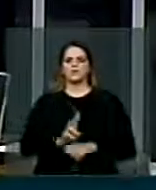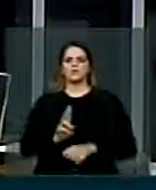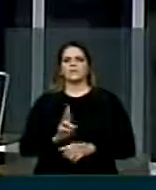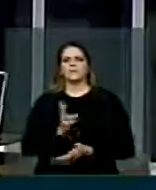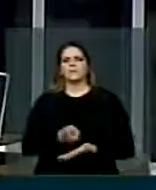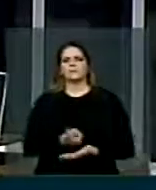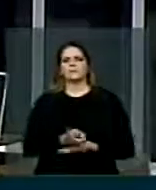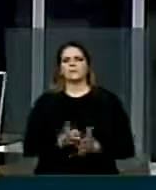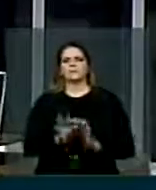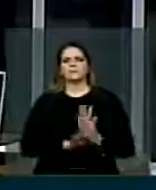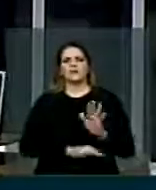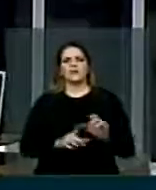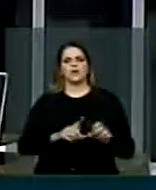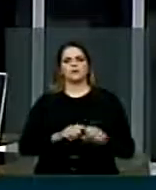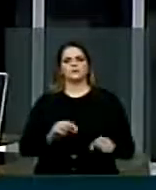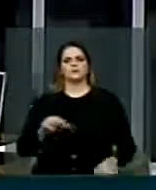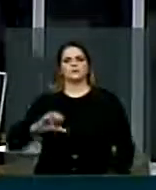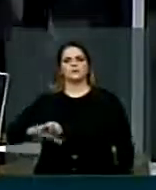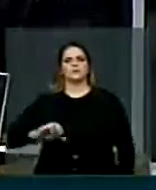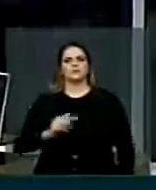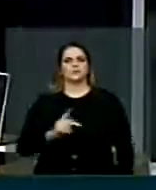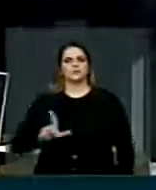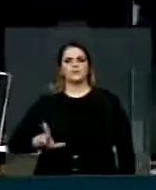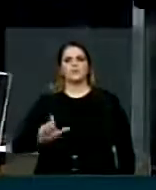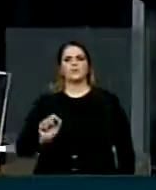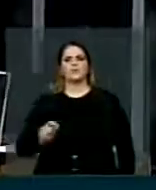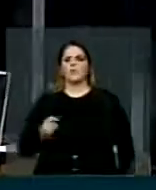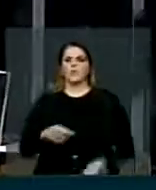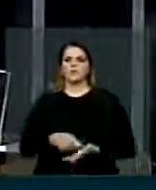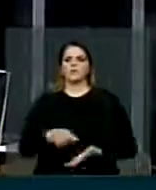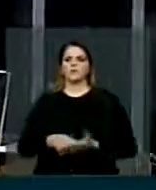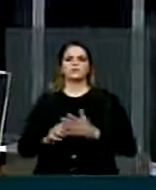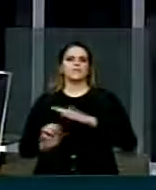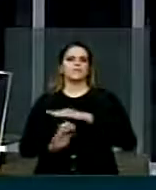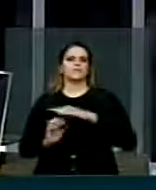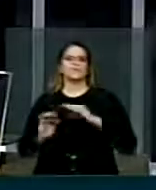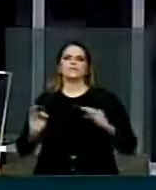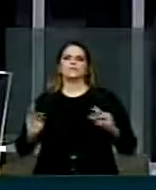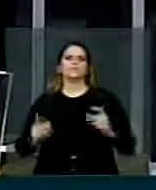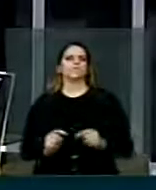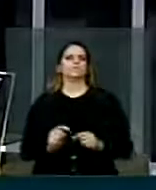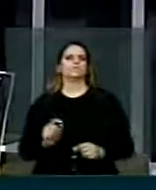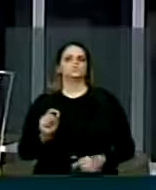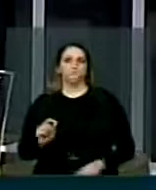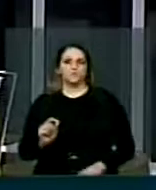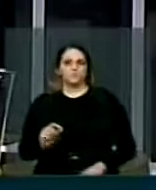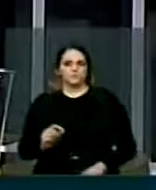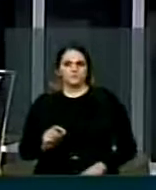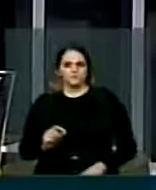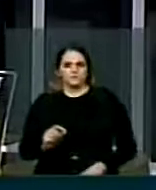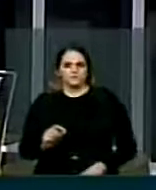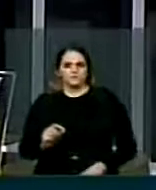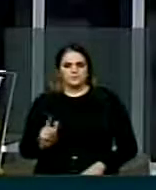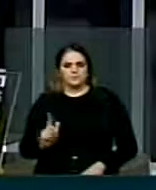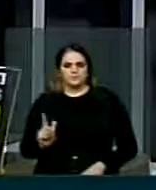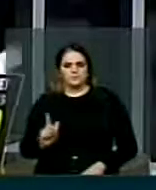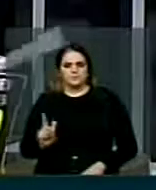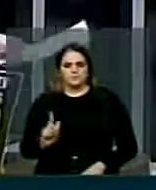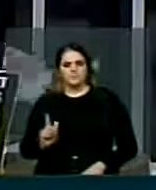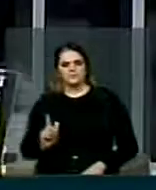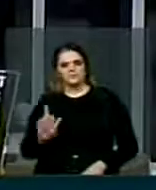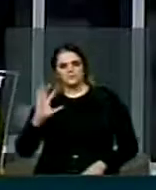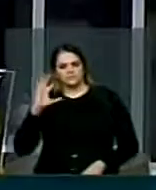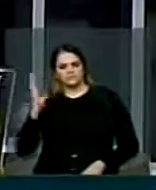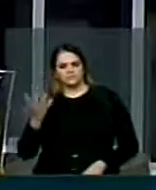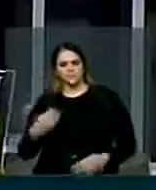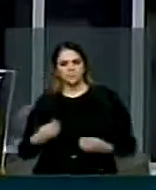texto no artigo 9º do PL, que obriga os provedores do serviço de acesso à internet a tratar. Senhor presidente, eu